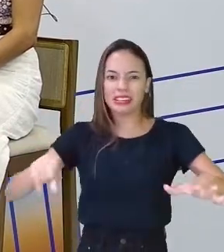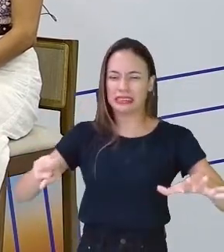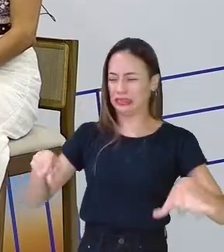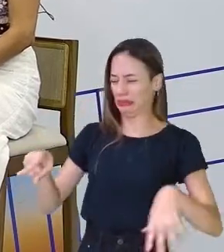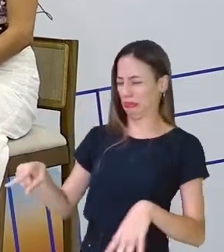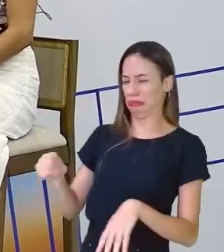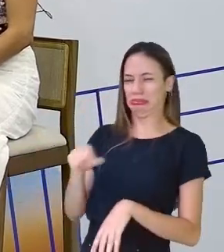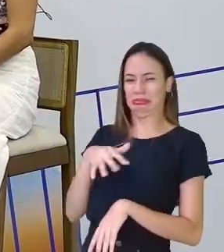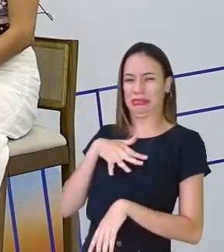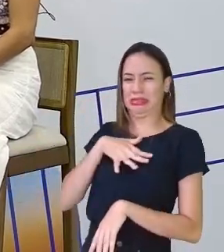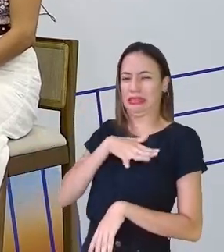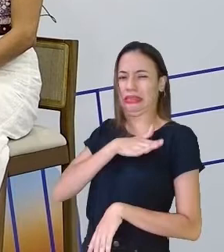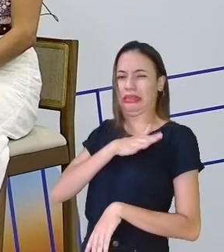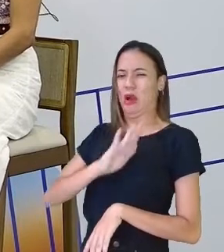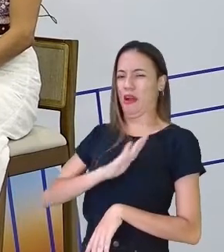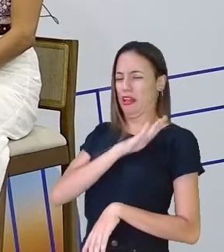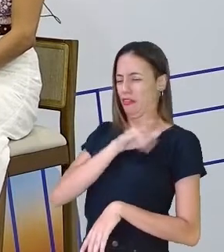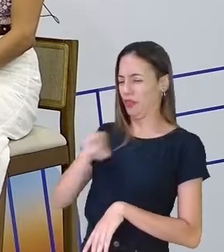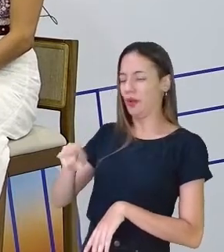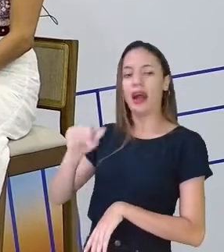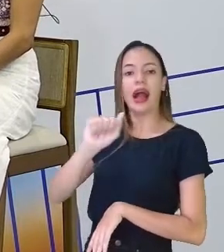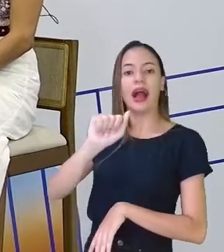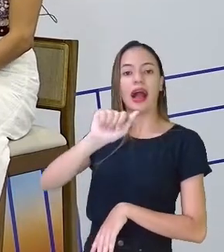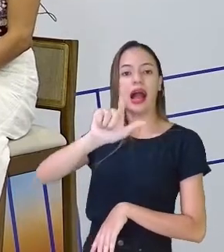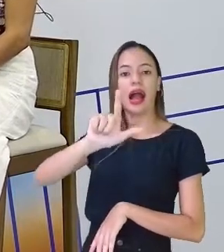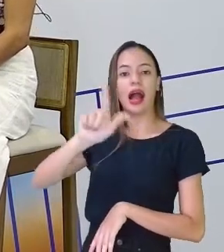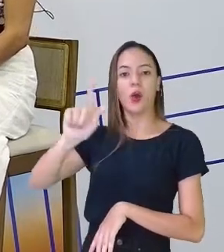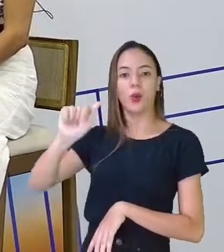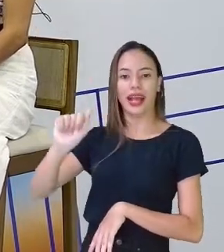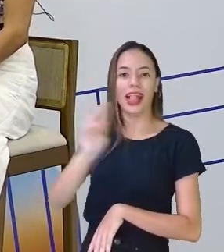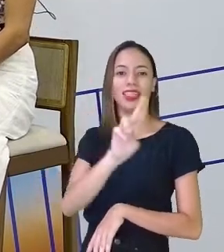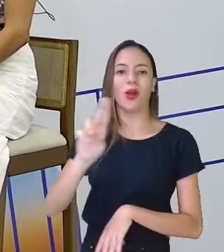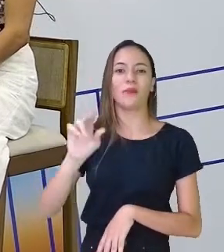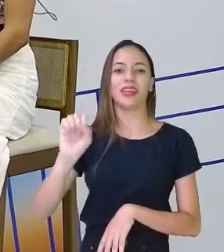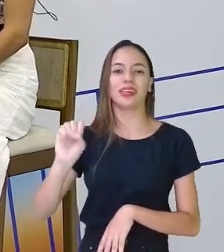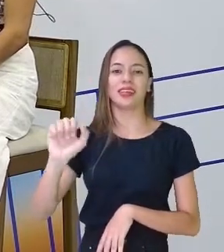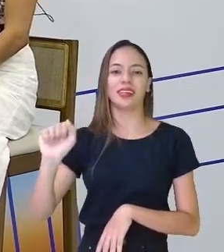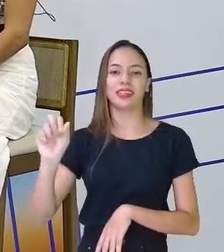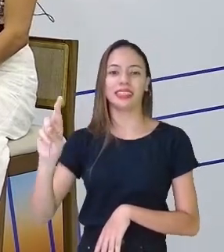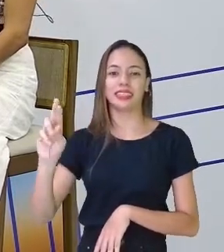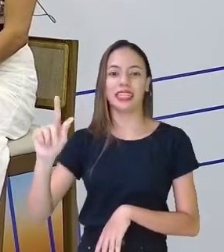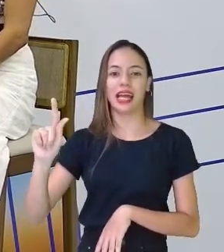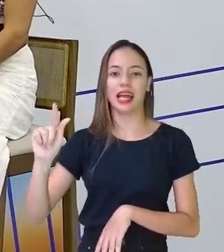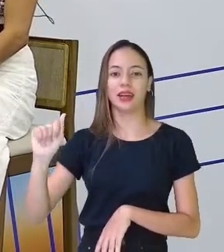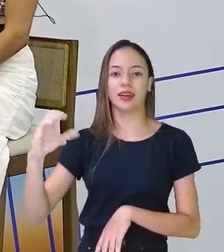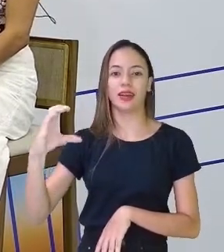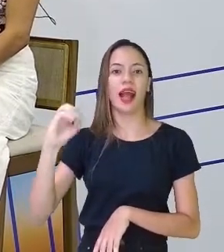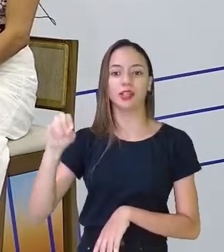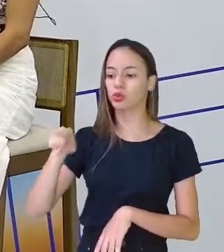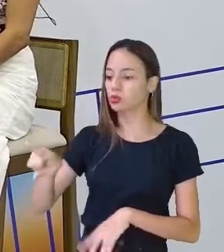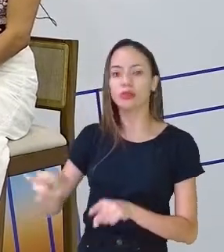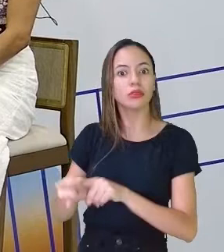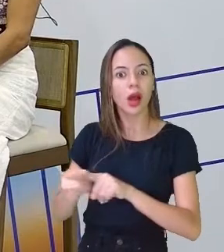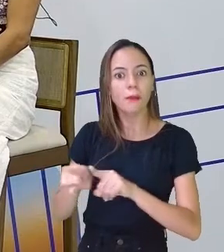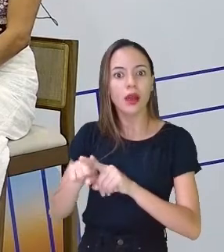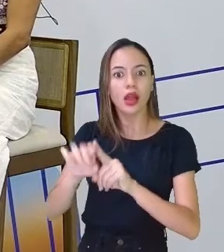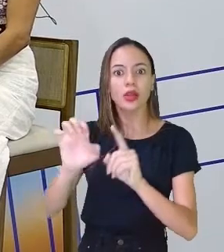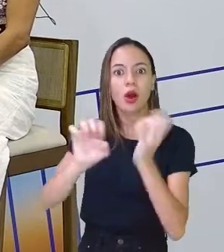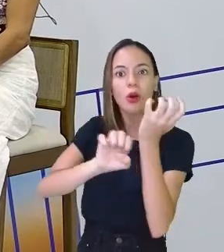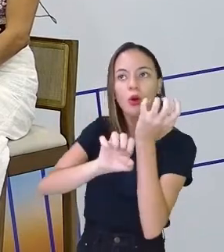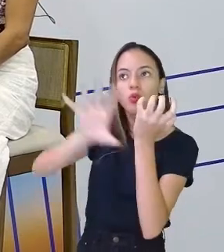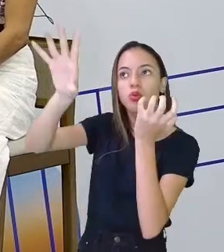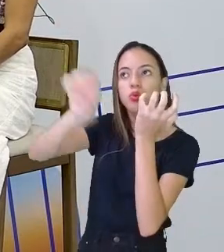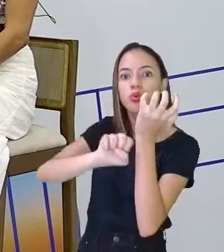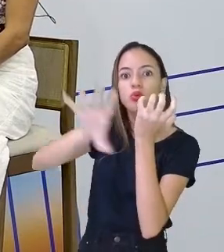medo, né? As algas, que chamam de sargaço, né? As algas, elas também produzem oxigênio.